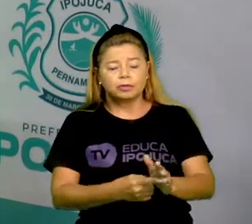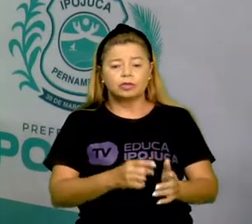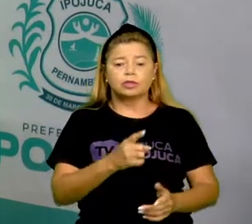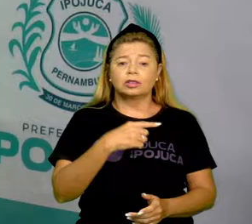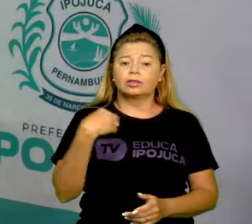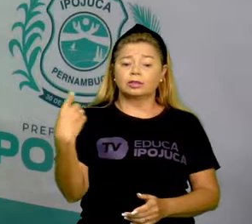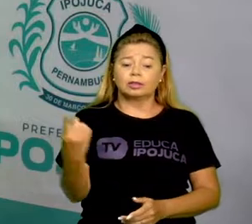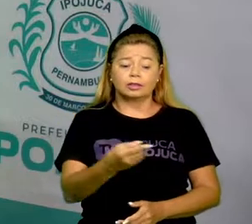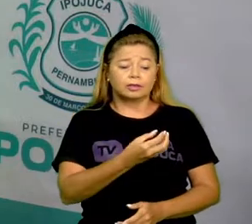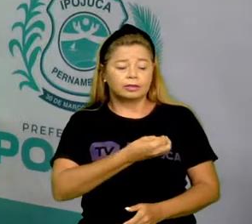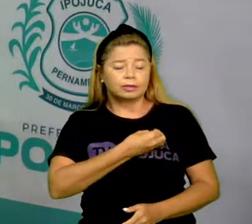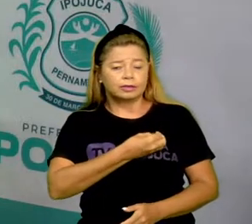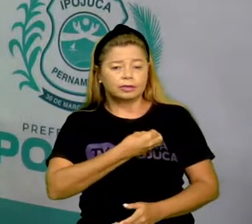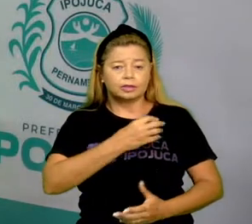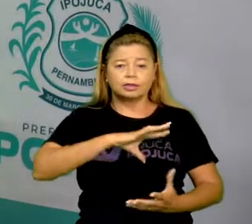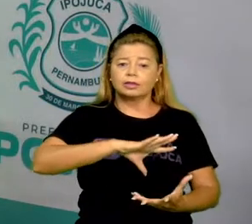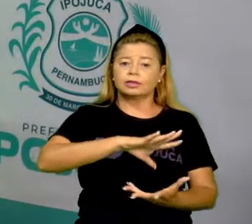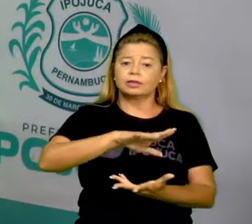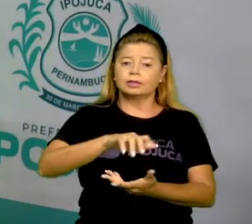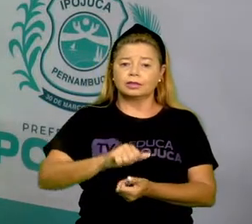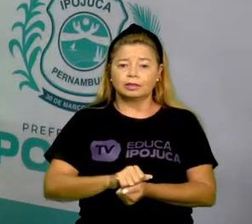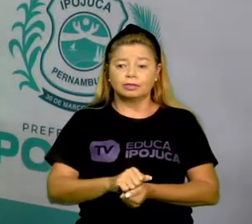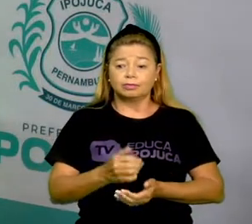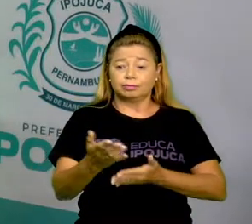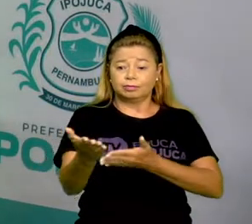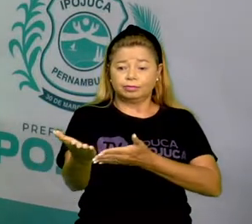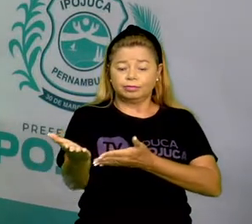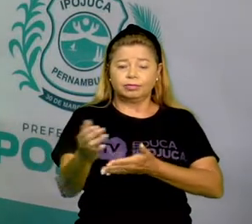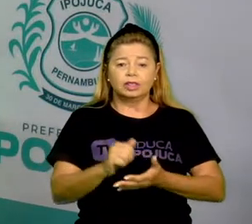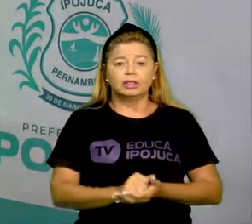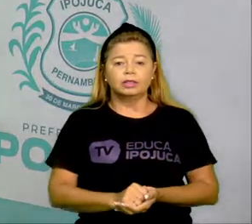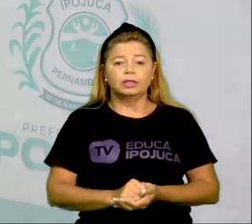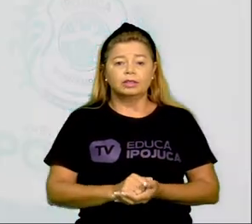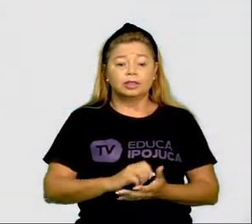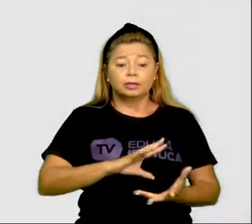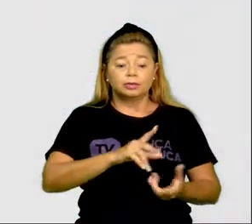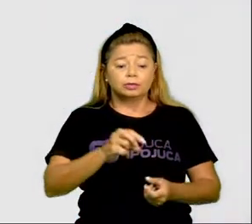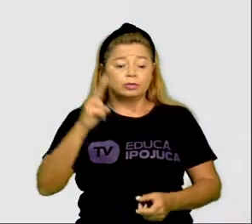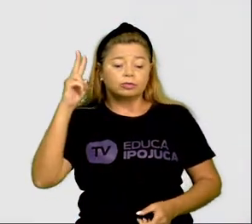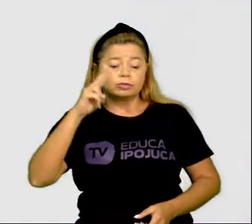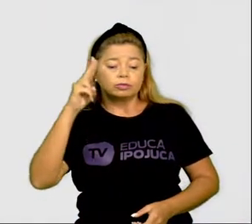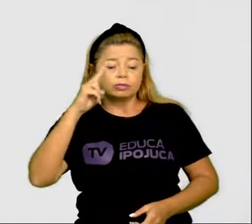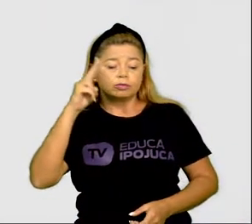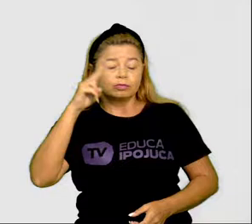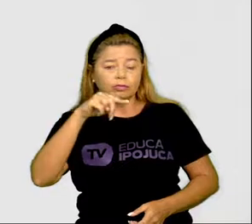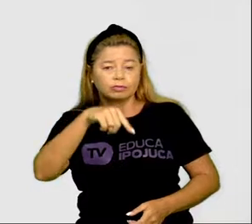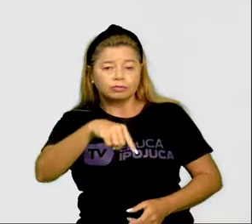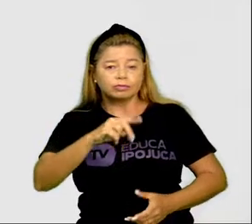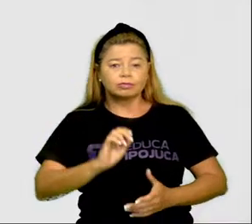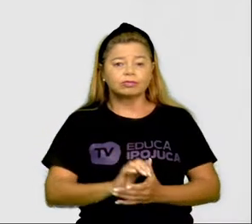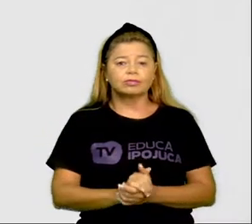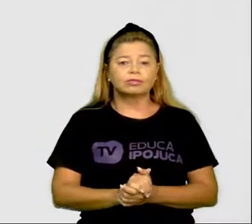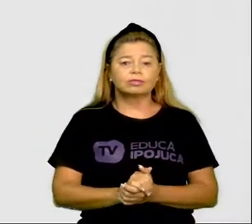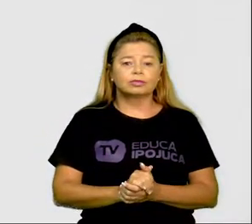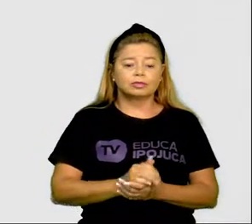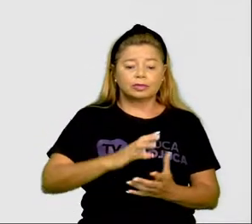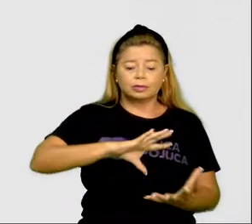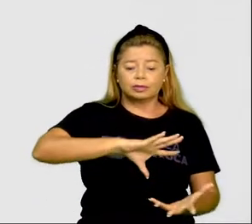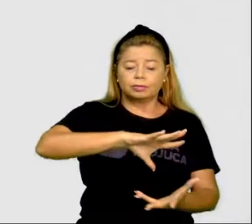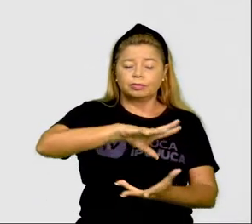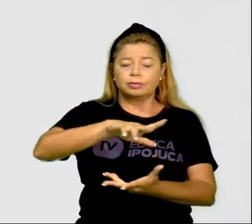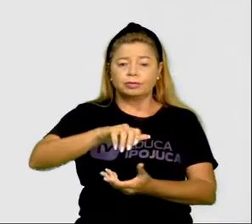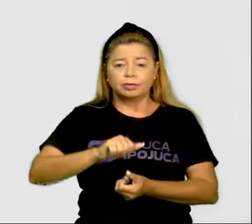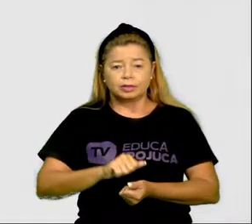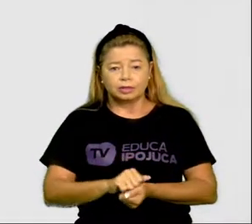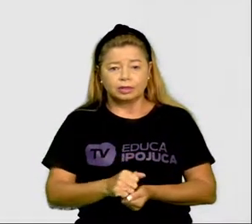Então, aqui está o nosso planeta Terra visto do alto. Então, é o nosso planeta, o lugar